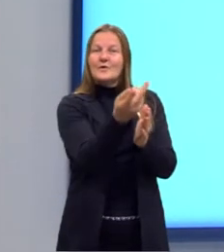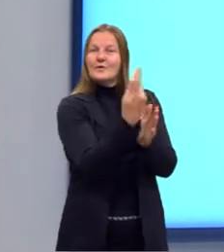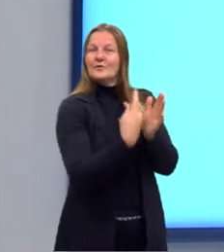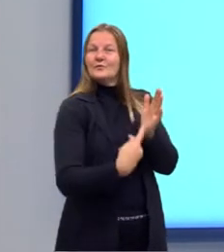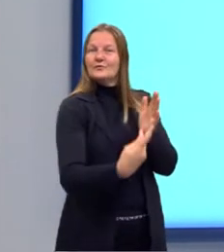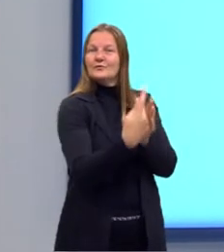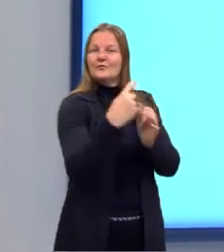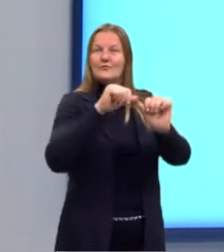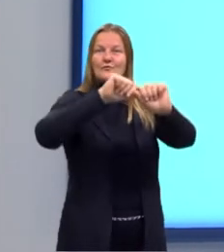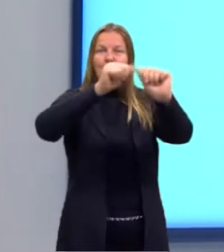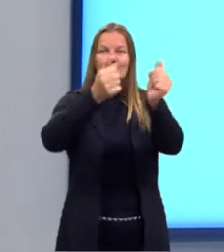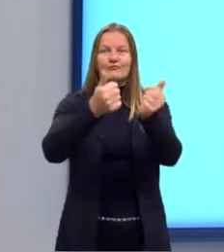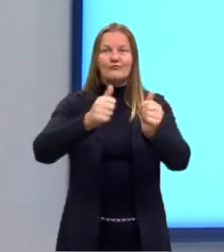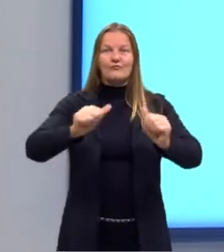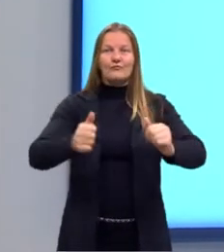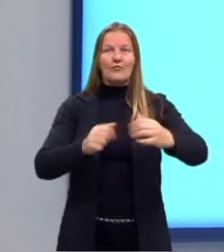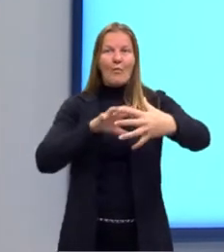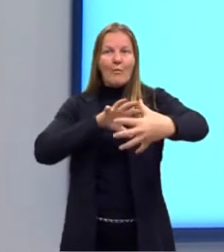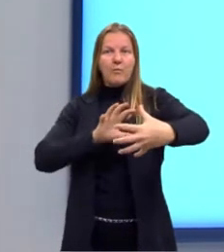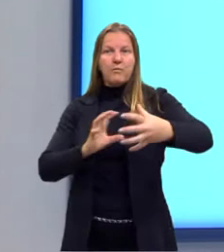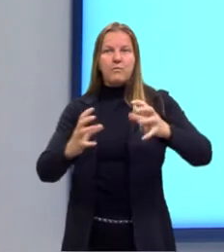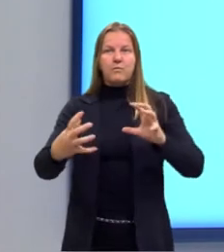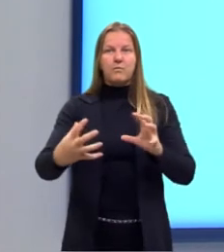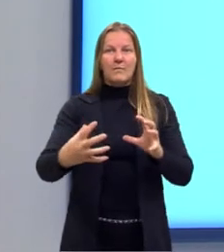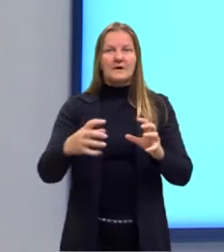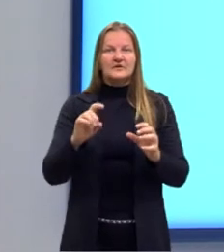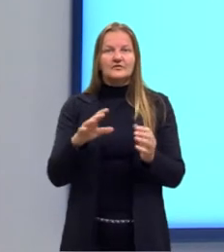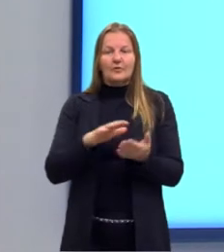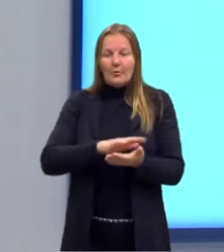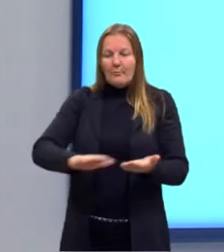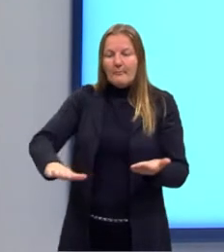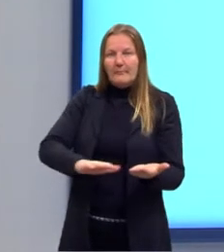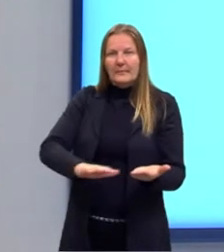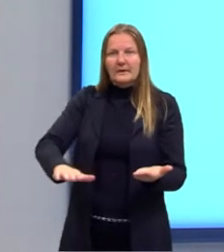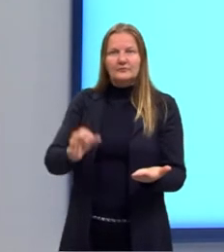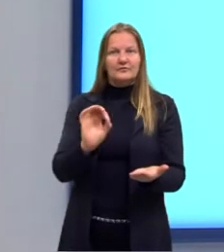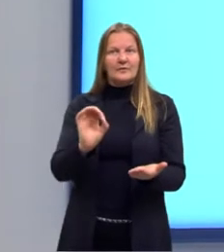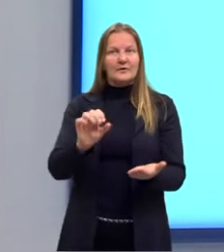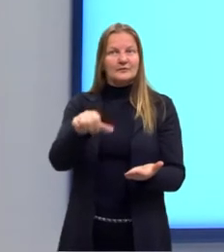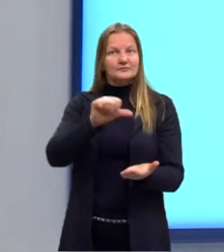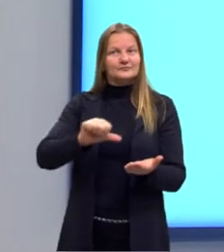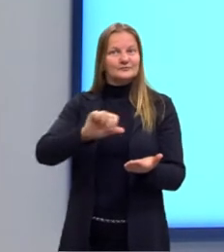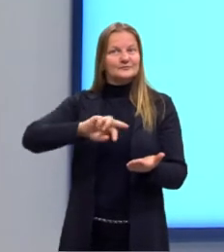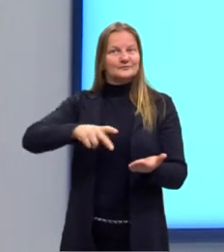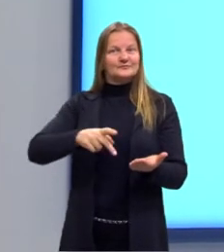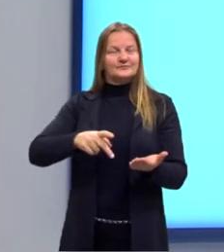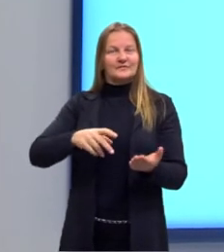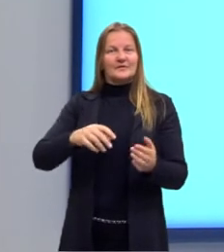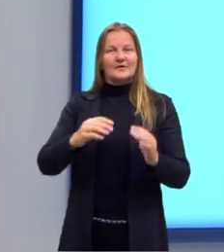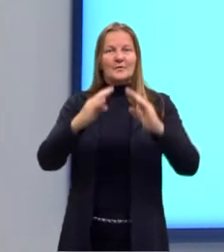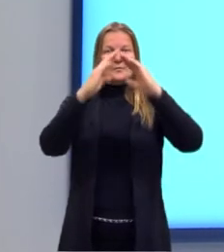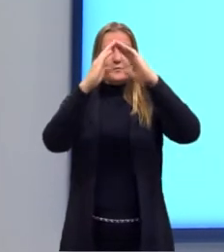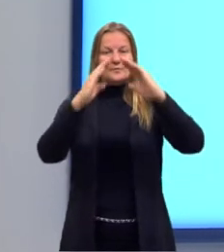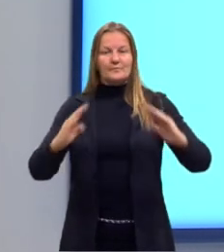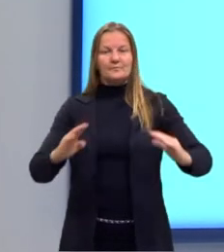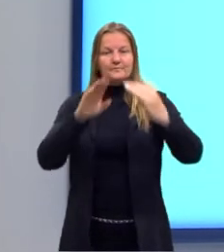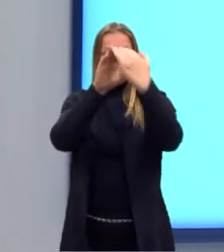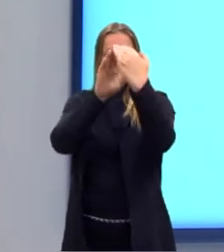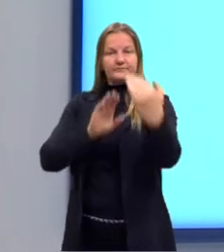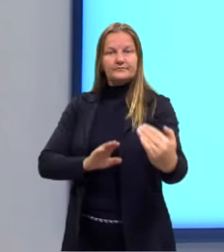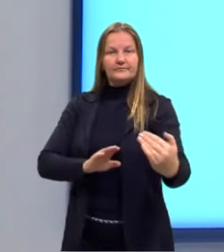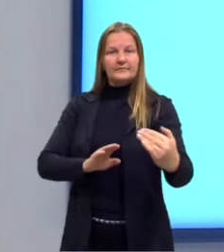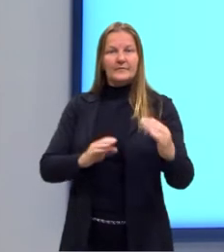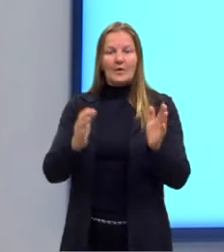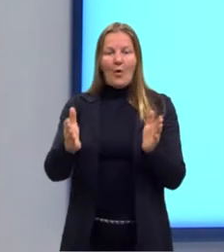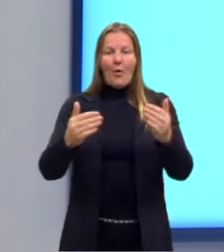então um lugar no espaço e agora não somente ali em um plano. Então, cubos, prismas, pirâmides e